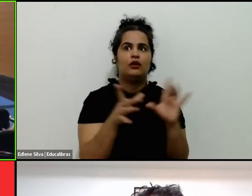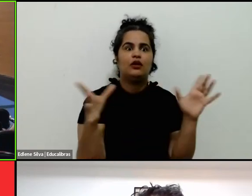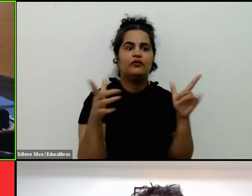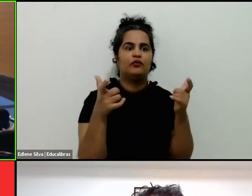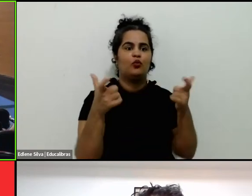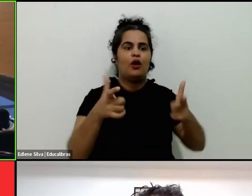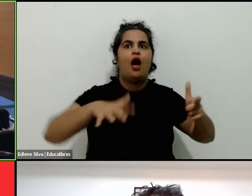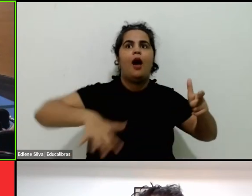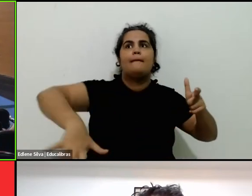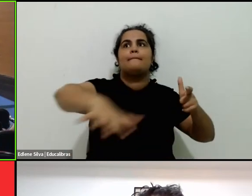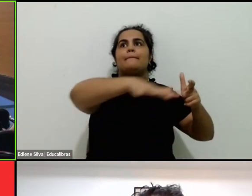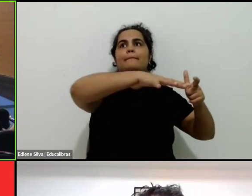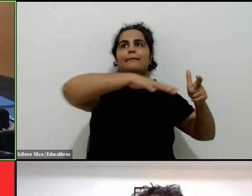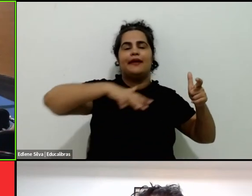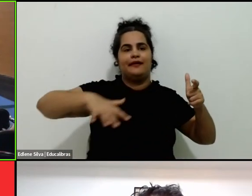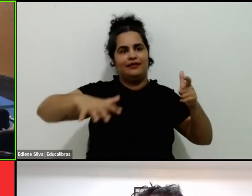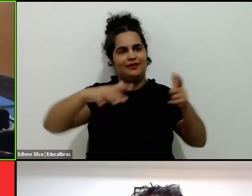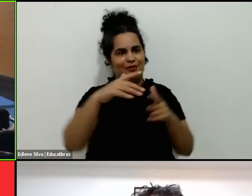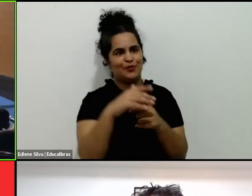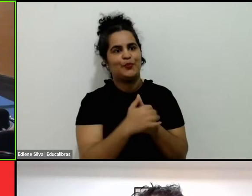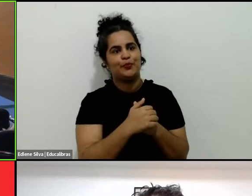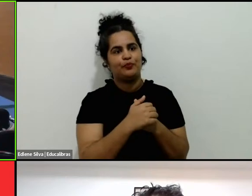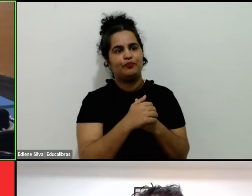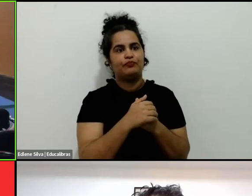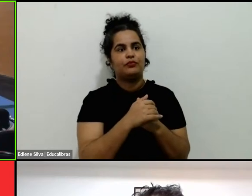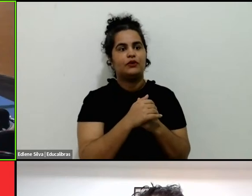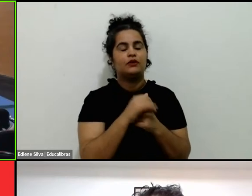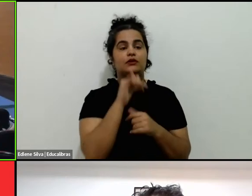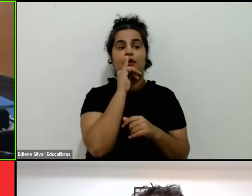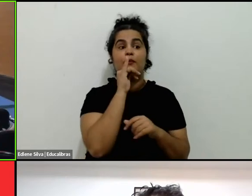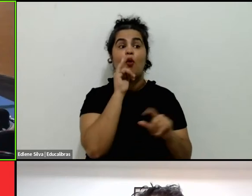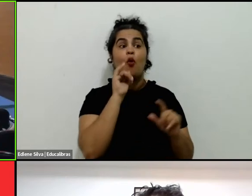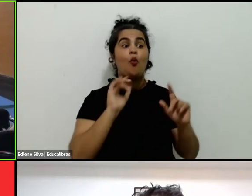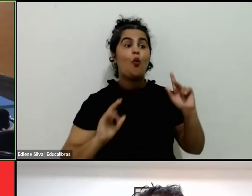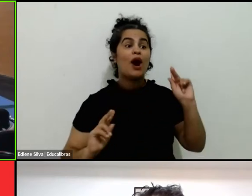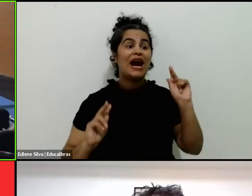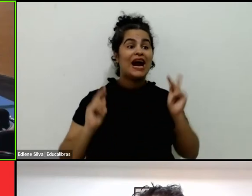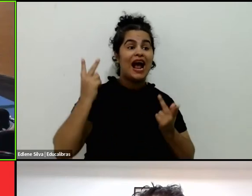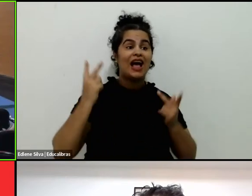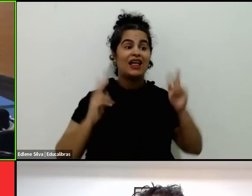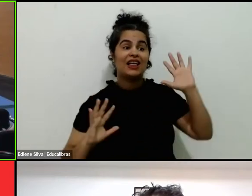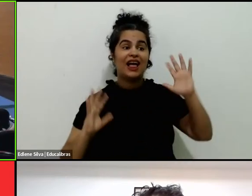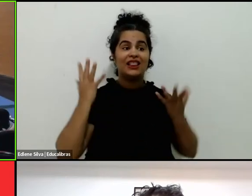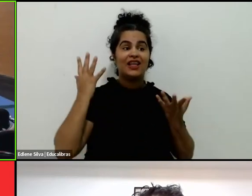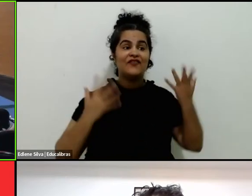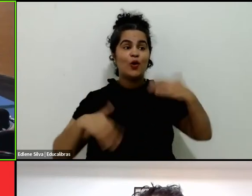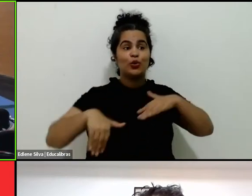aberto. E teria mais um exemplo que é o Carnaval de rua em São Paulo, mas esse eu deixo para depois.